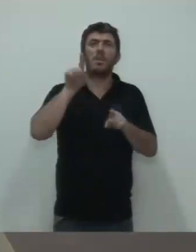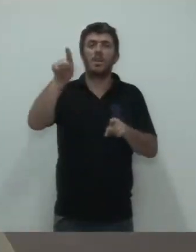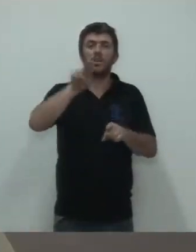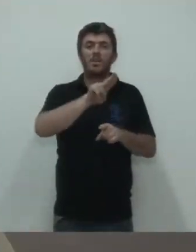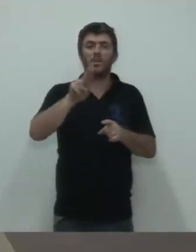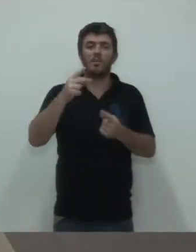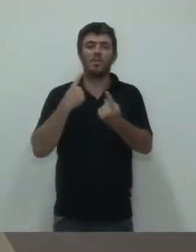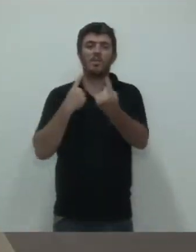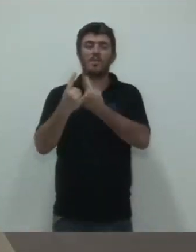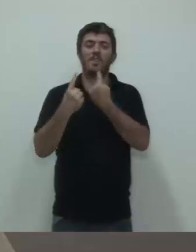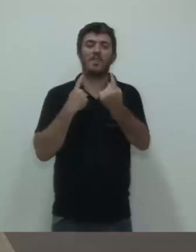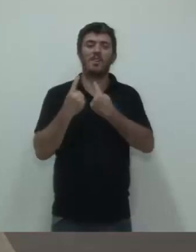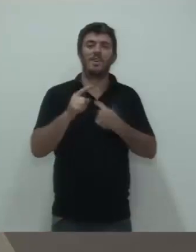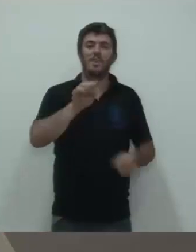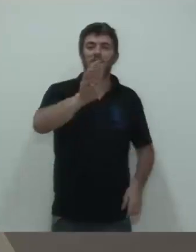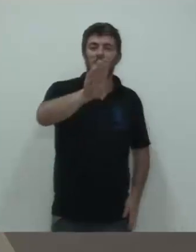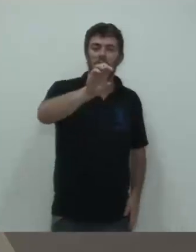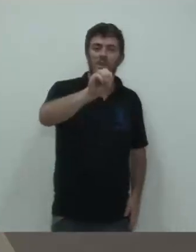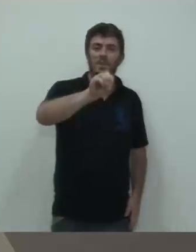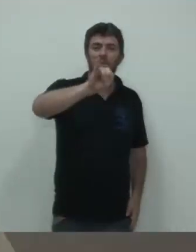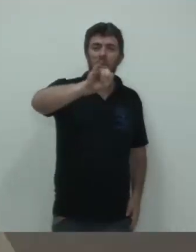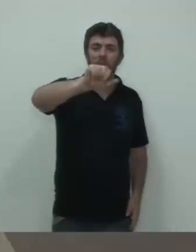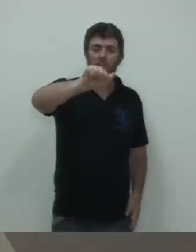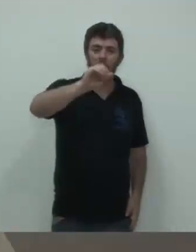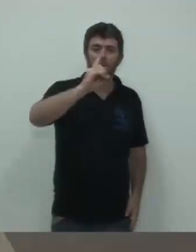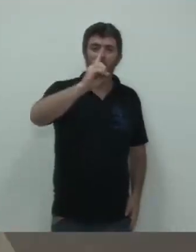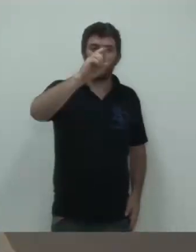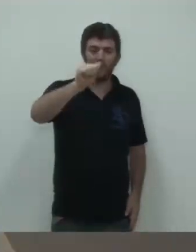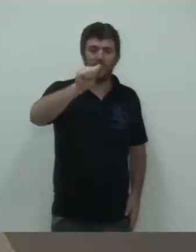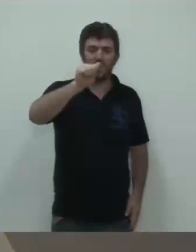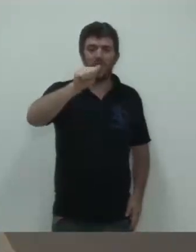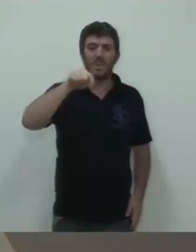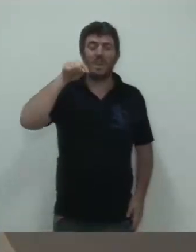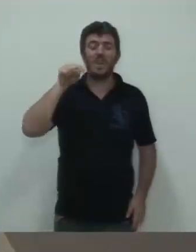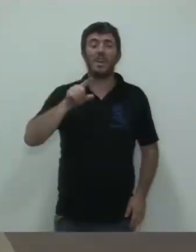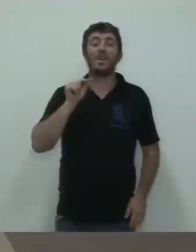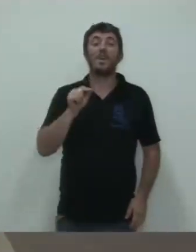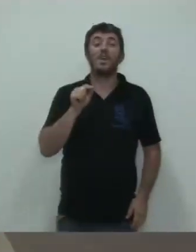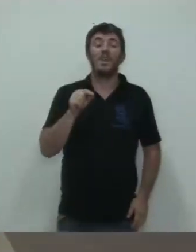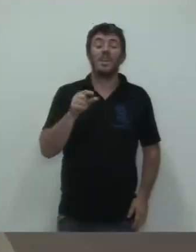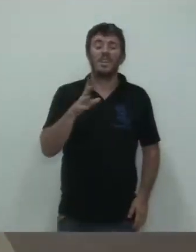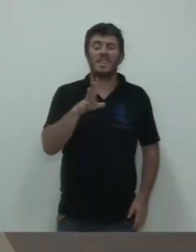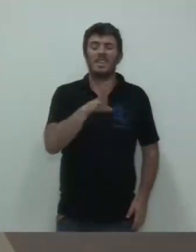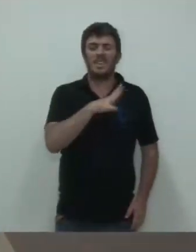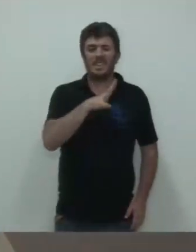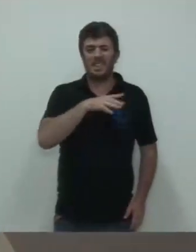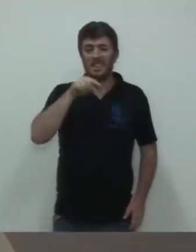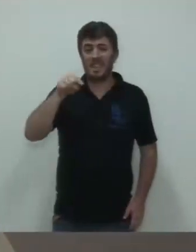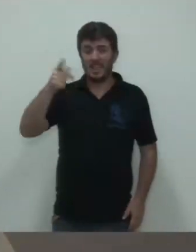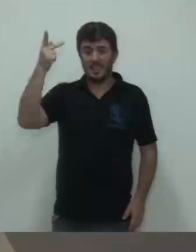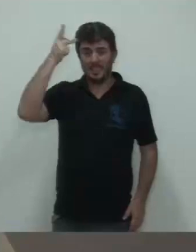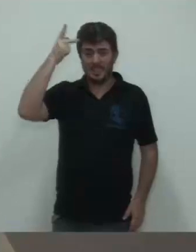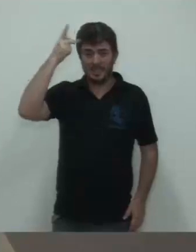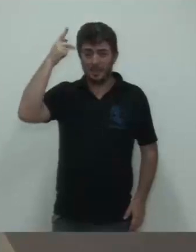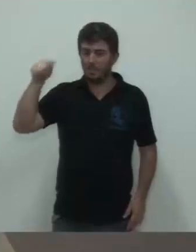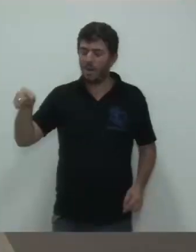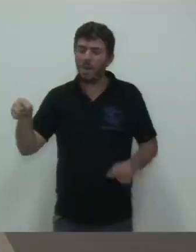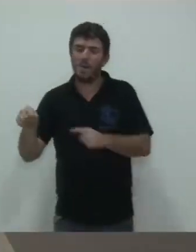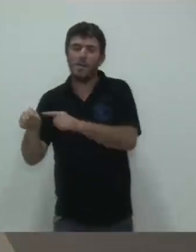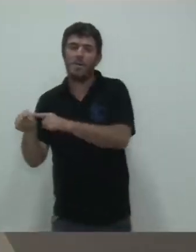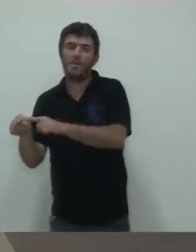nome, porque era onde, sobretudo, nesse trecho de Sorocaba até São Paulo, eram conduzidas as boiadas,